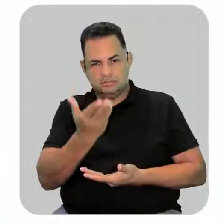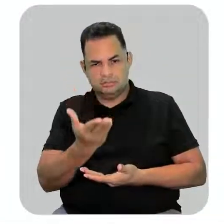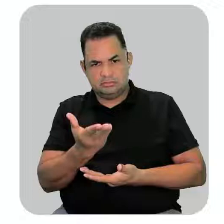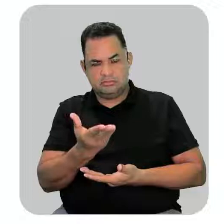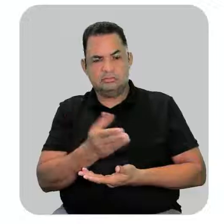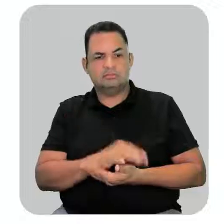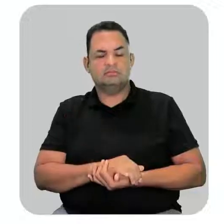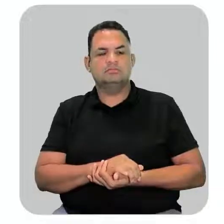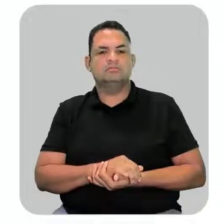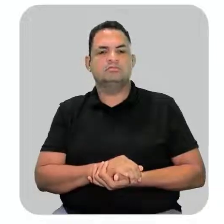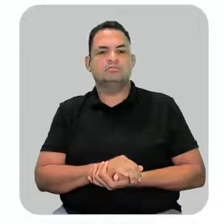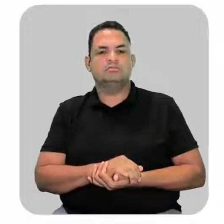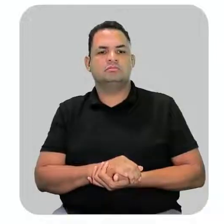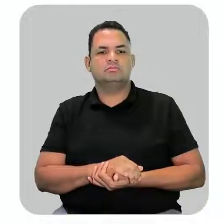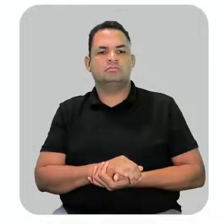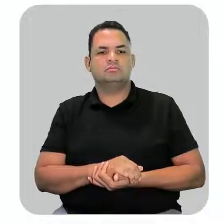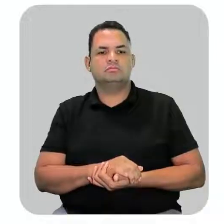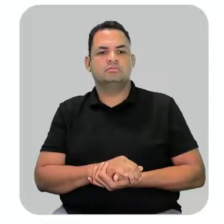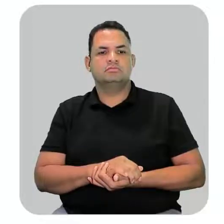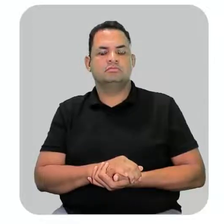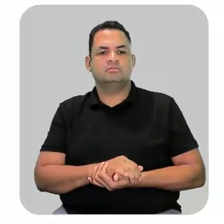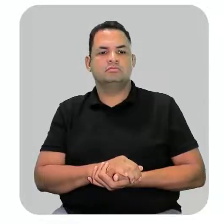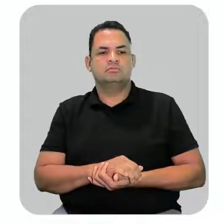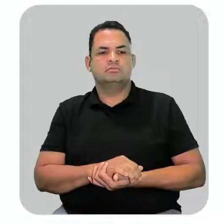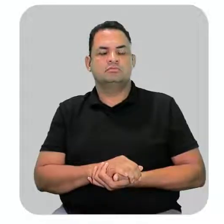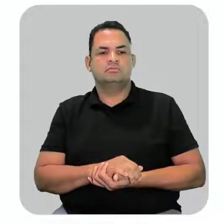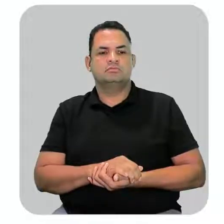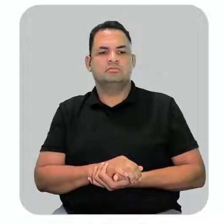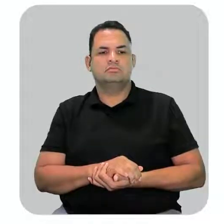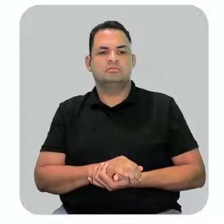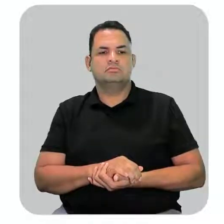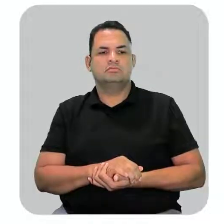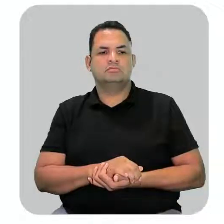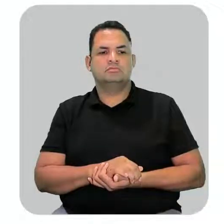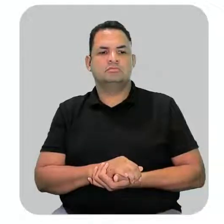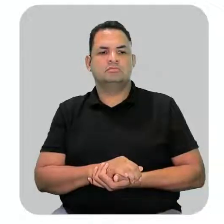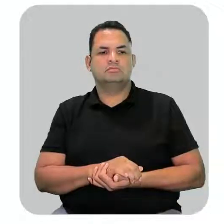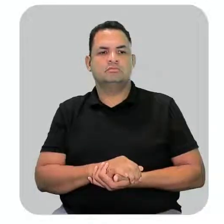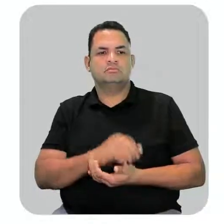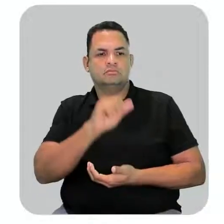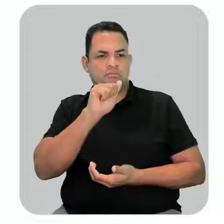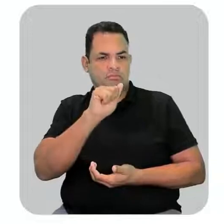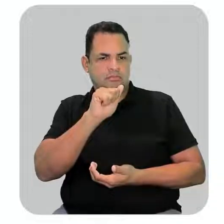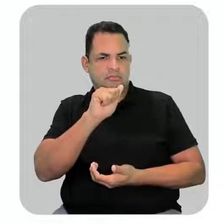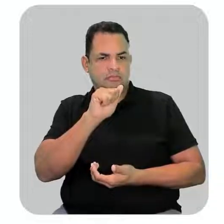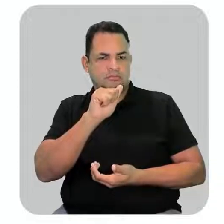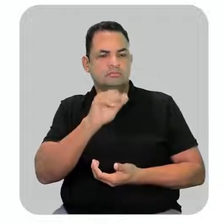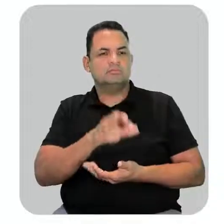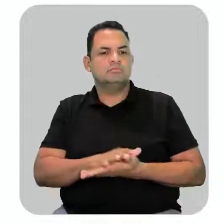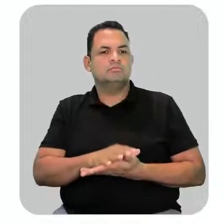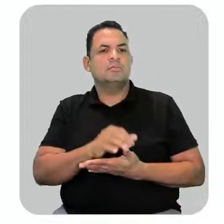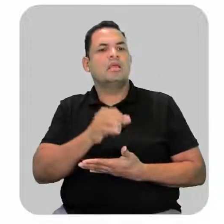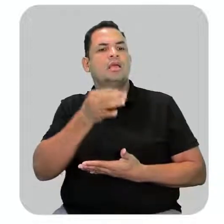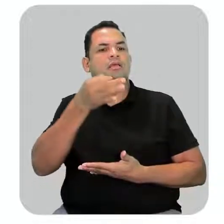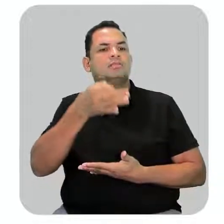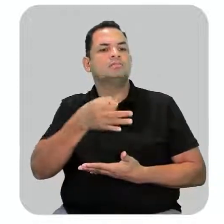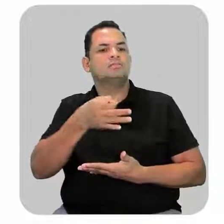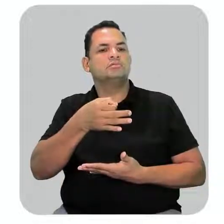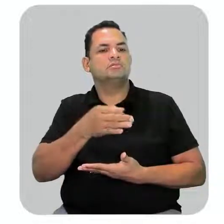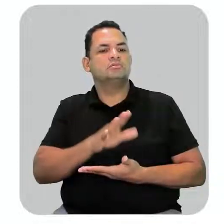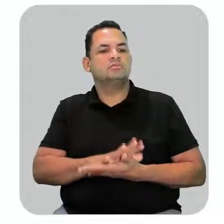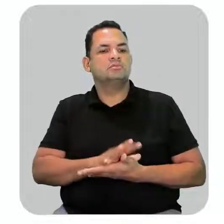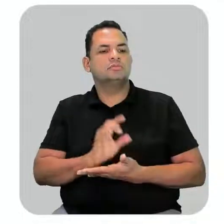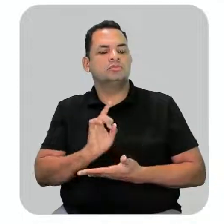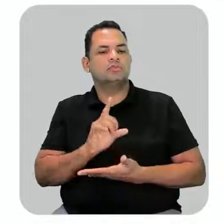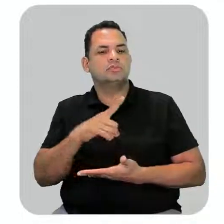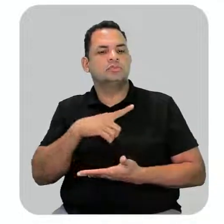demais têm C, 4, H, 8, O. Então, a letra A era a nossa alternativa correta. Só ele que tem